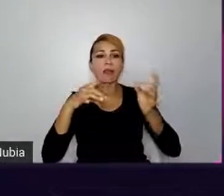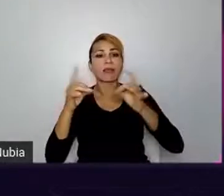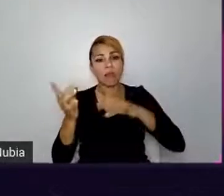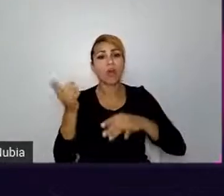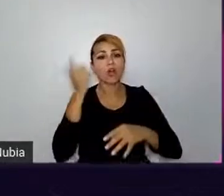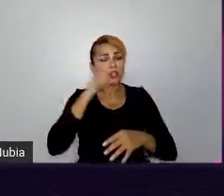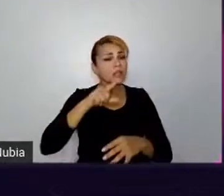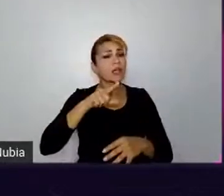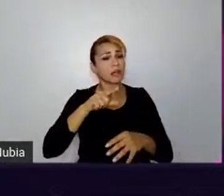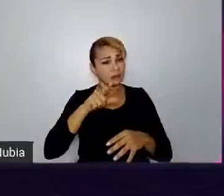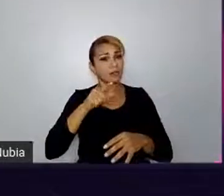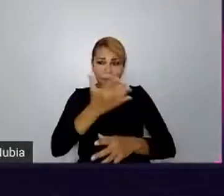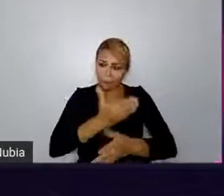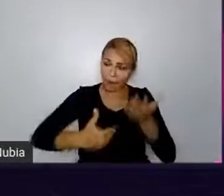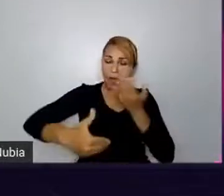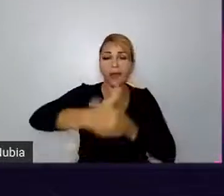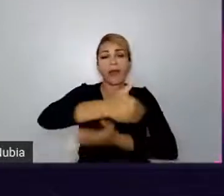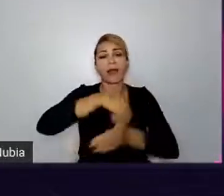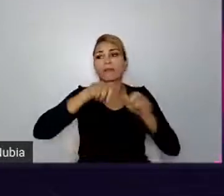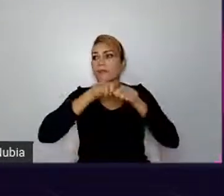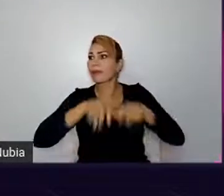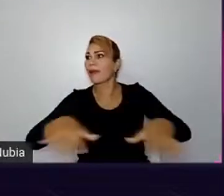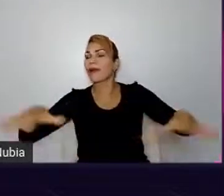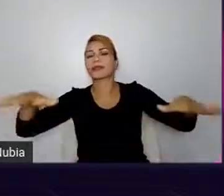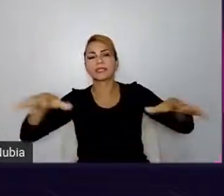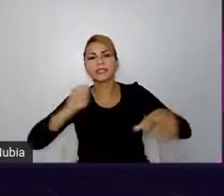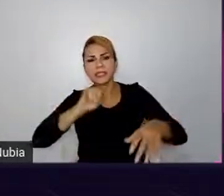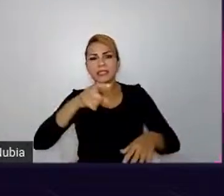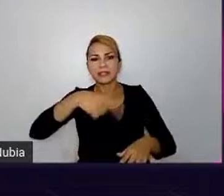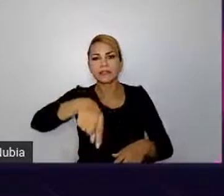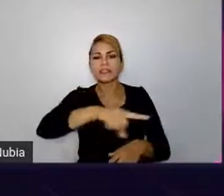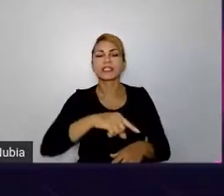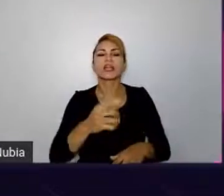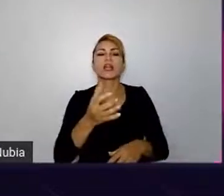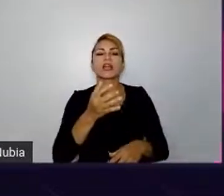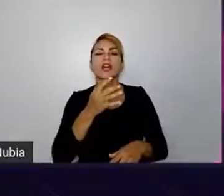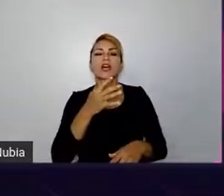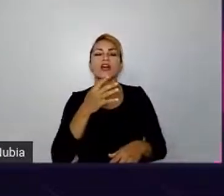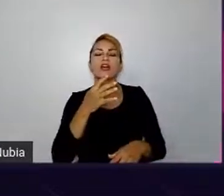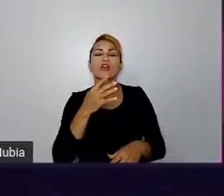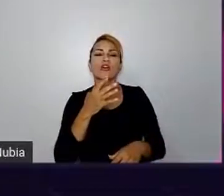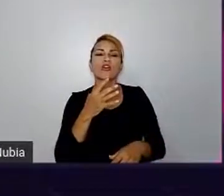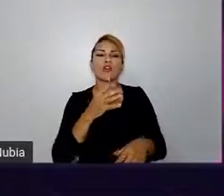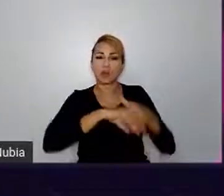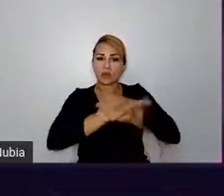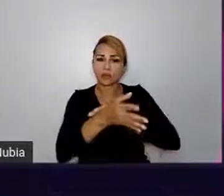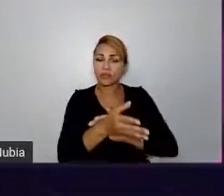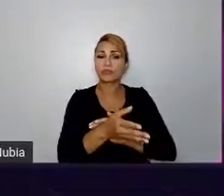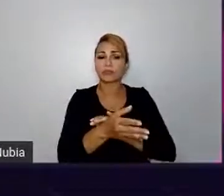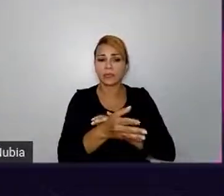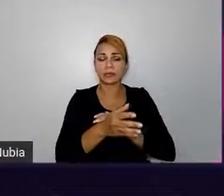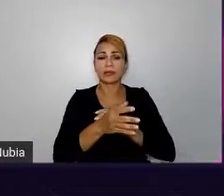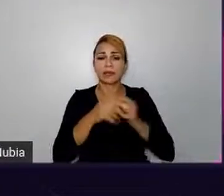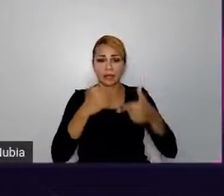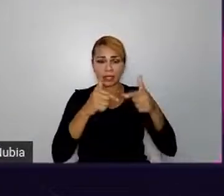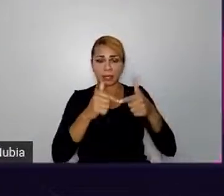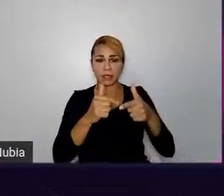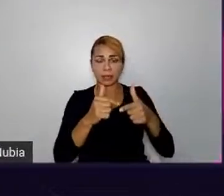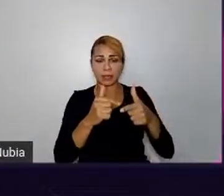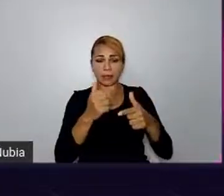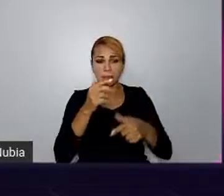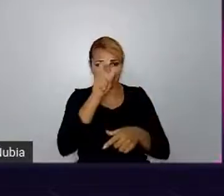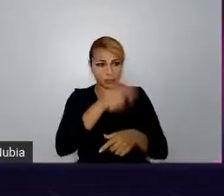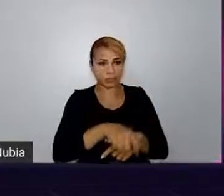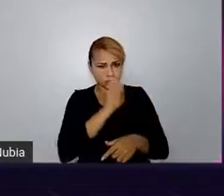Se você está acostumado a trabalhar com uma pessoa que você tem uma identificação melhor, comece pedindo feedback para ela. E por aí vai.